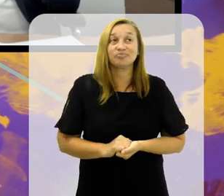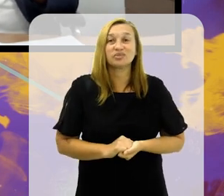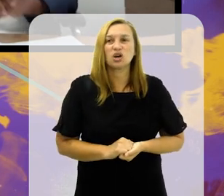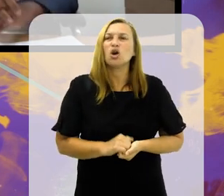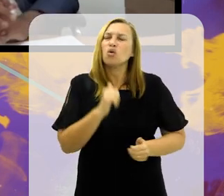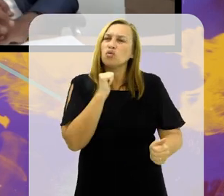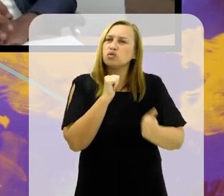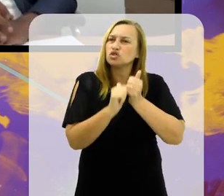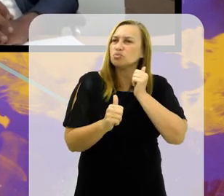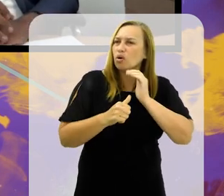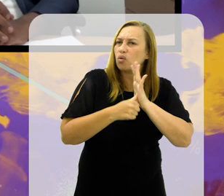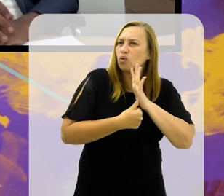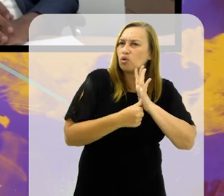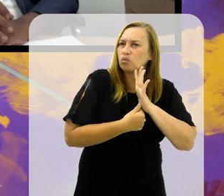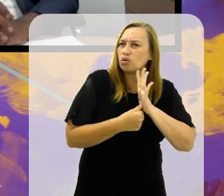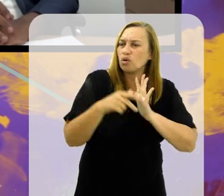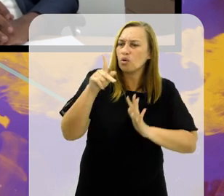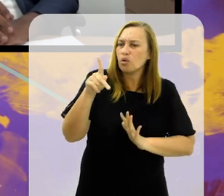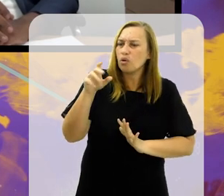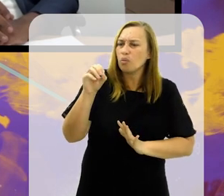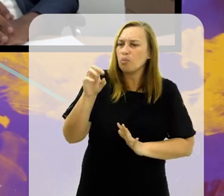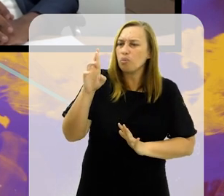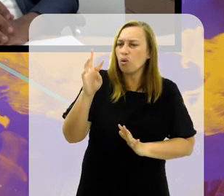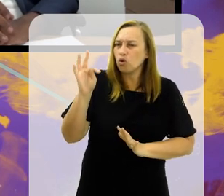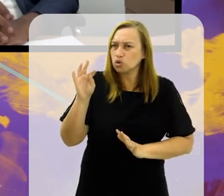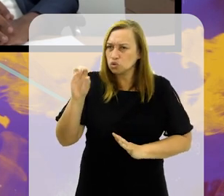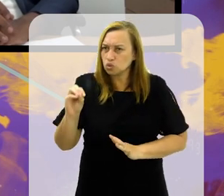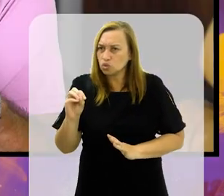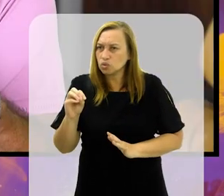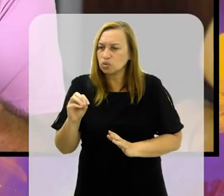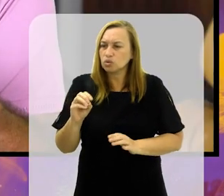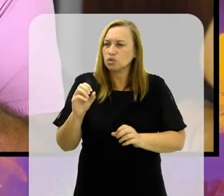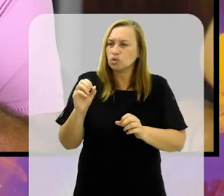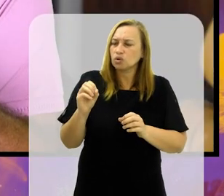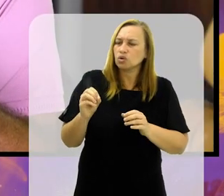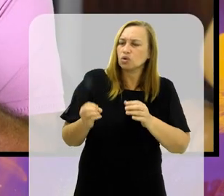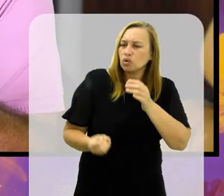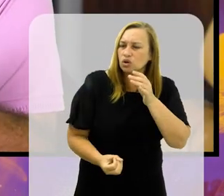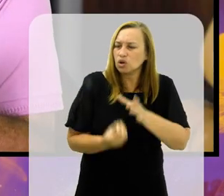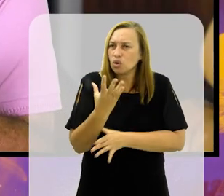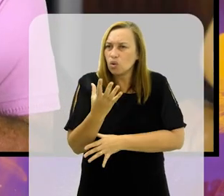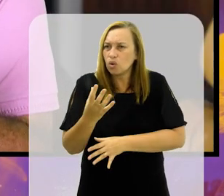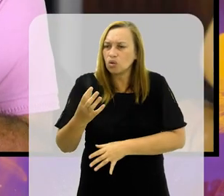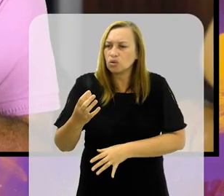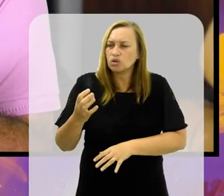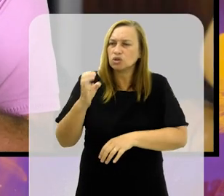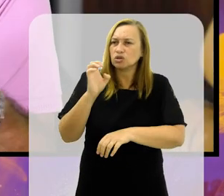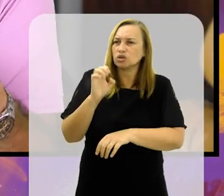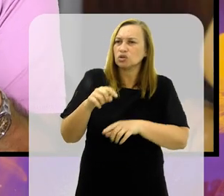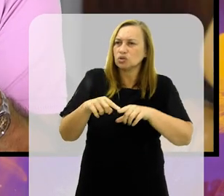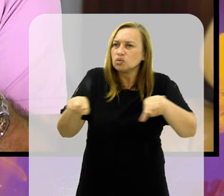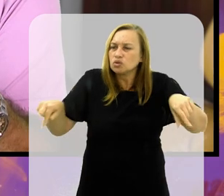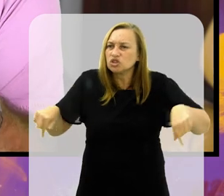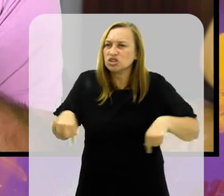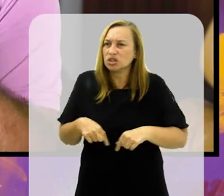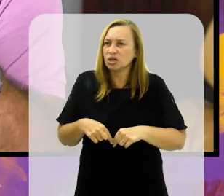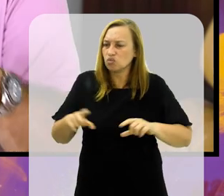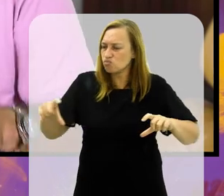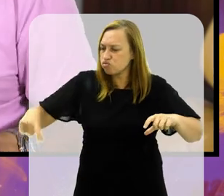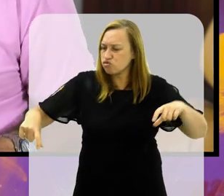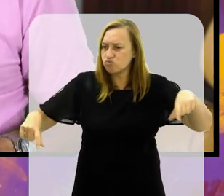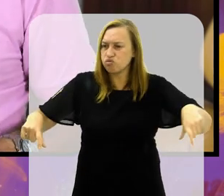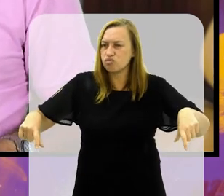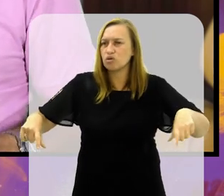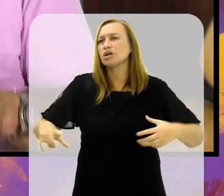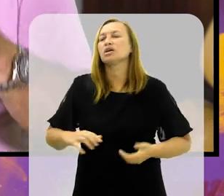que o Futebol Clube do Porto, quando reconstruiu o novo estádio, o estádio do Dragão, que antes era o estado das Antas,